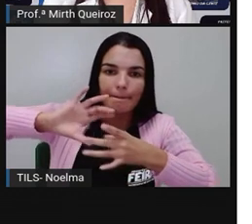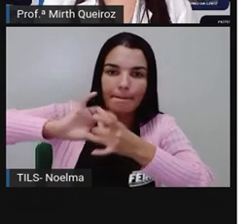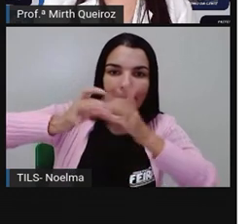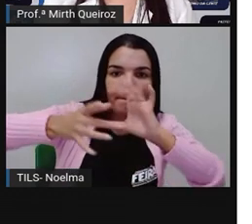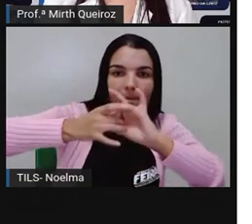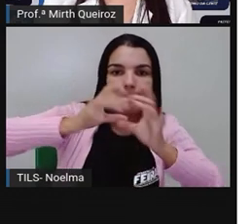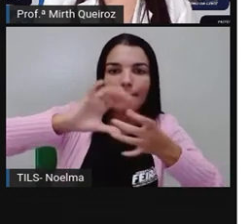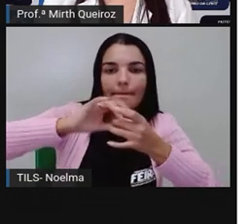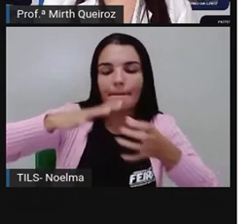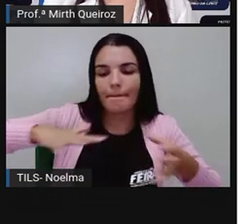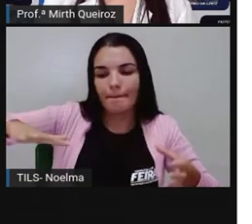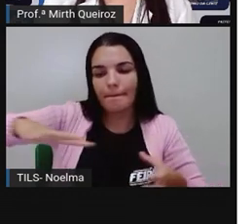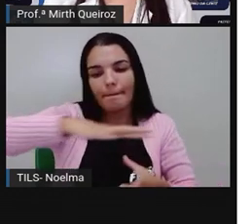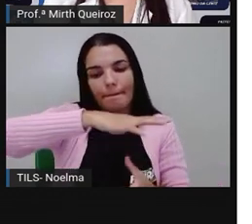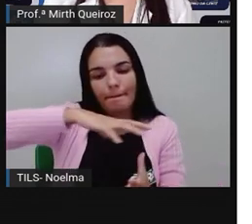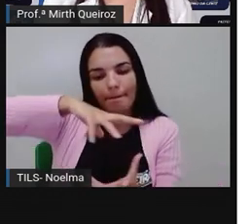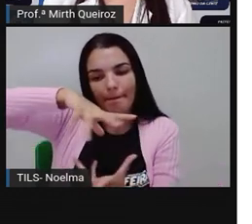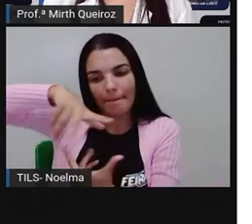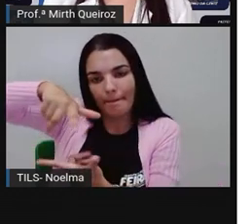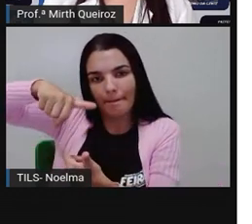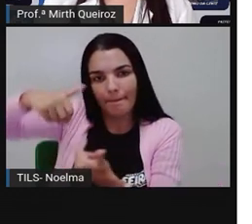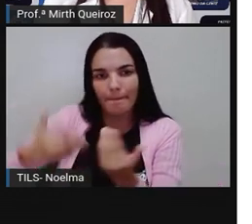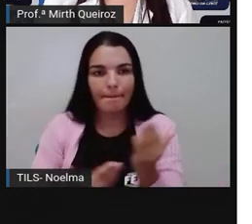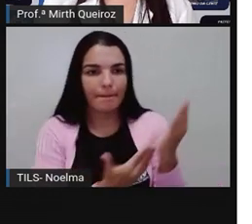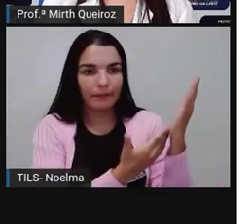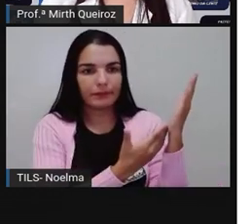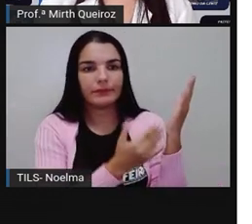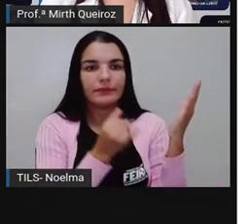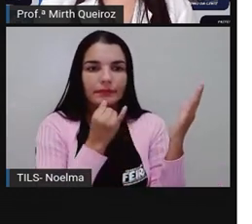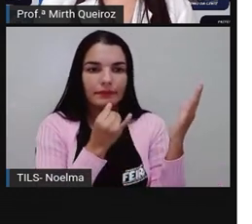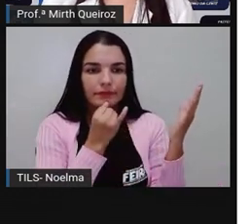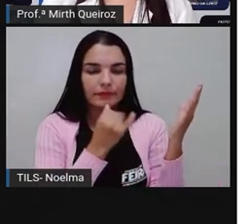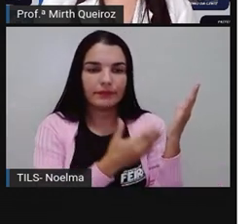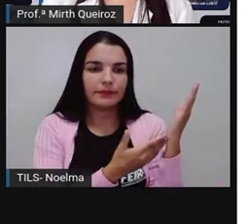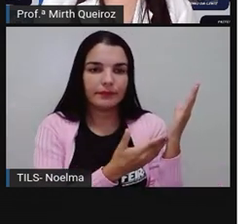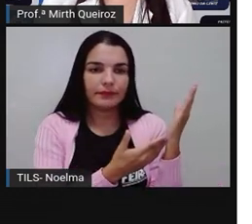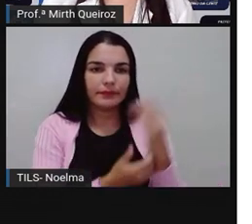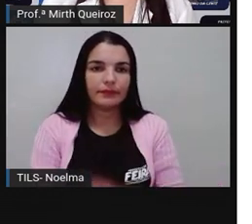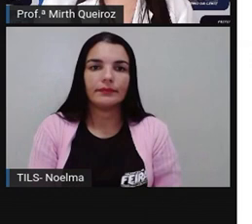E aí a gente tem um exemplo aí de teia alimentar, certo?